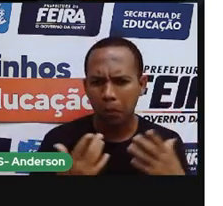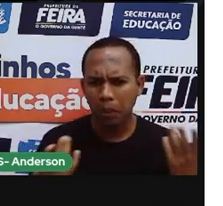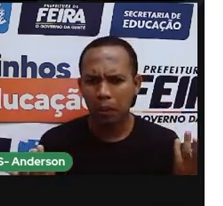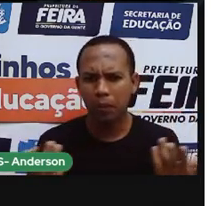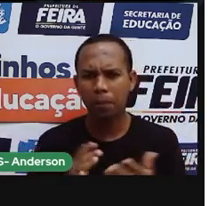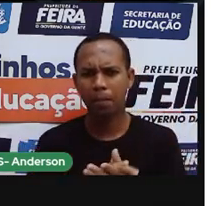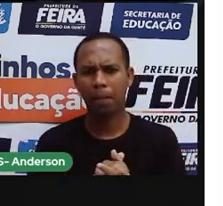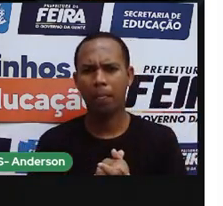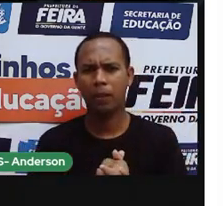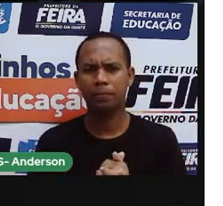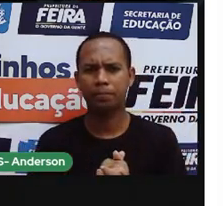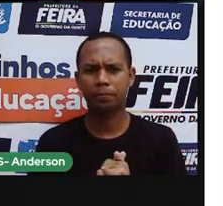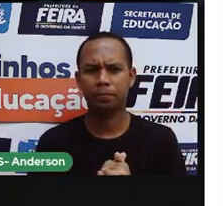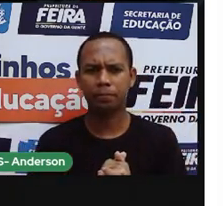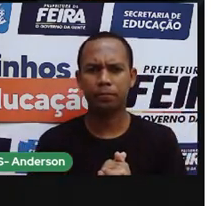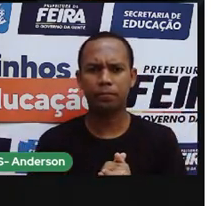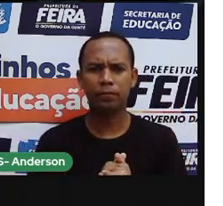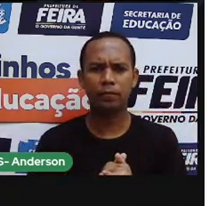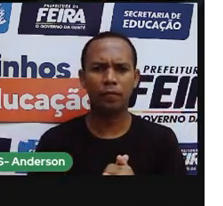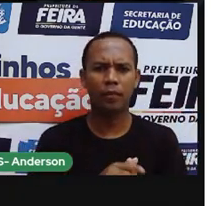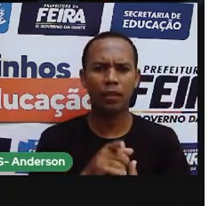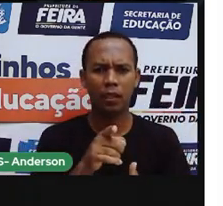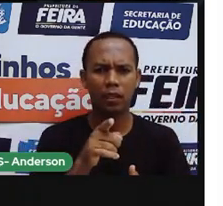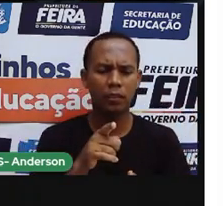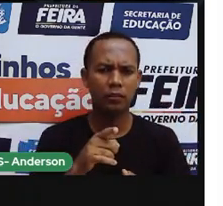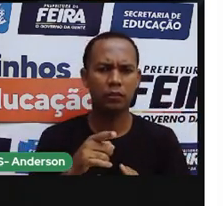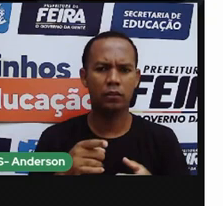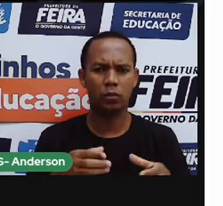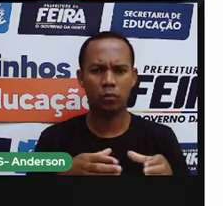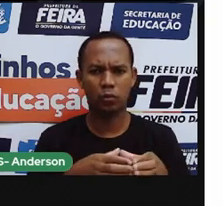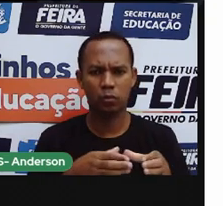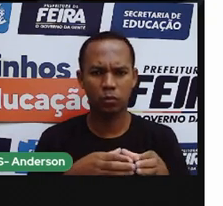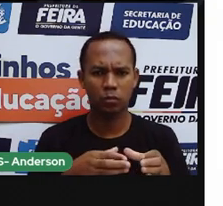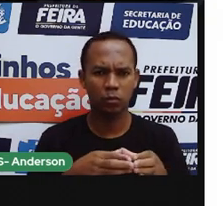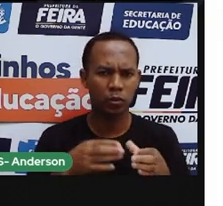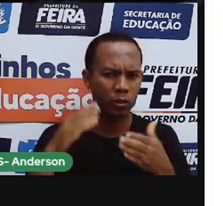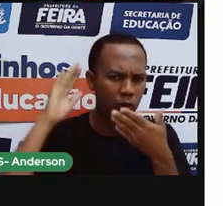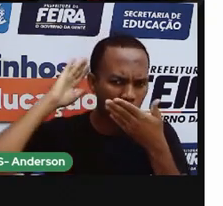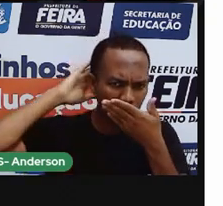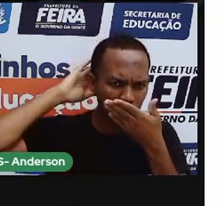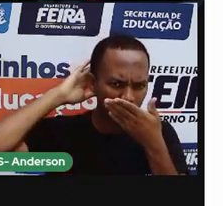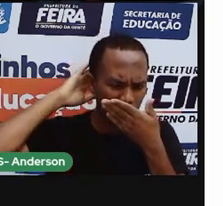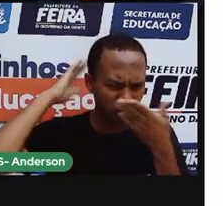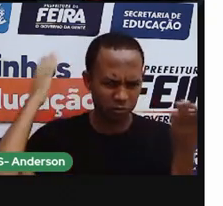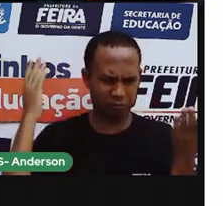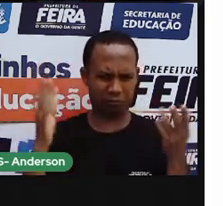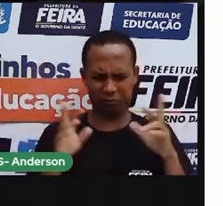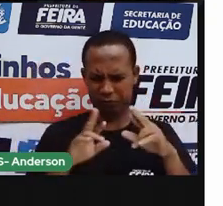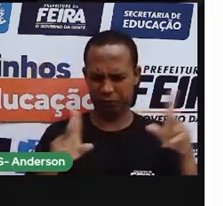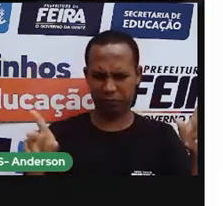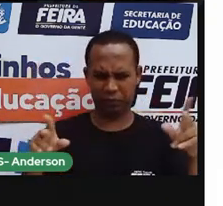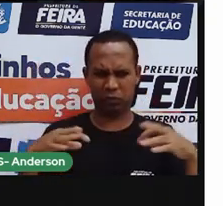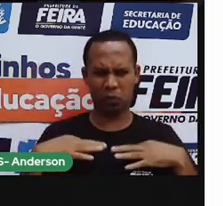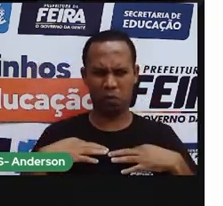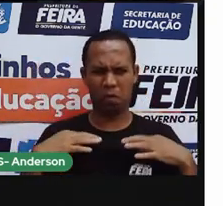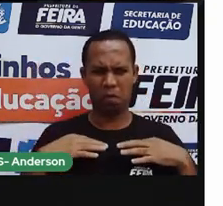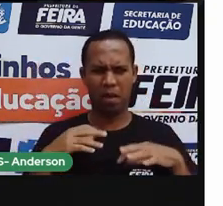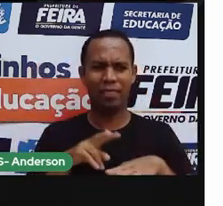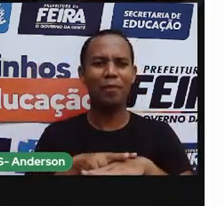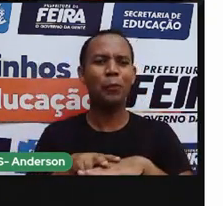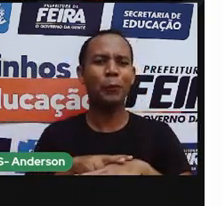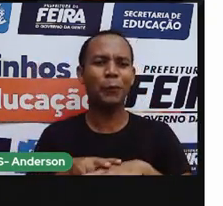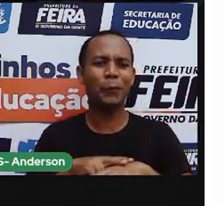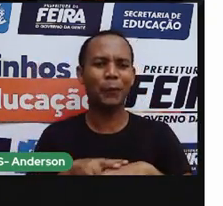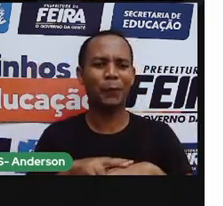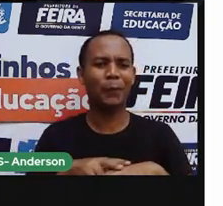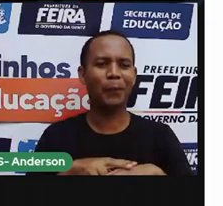indígenas estarem descobertos, e aí rola uma estranheza das duas partes. Mas